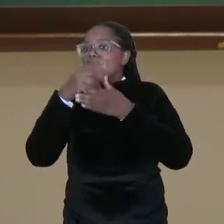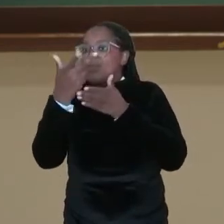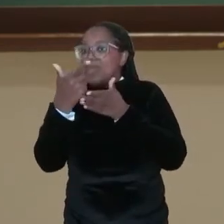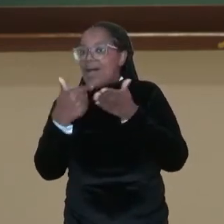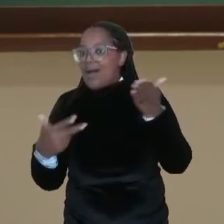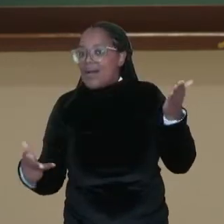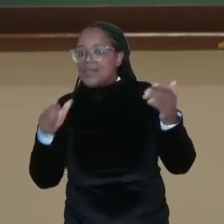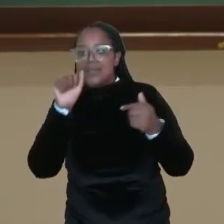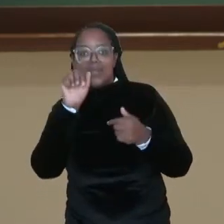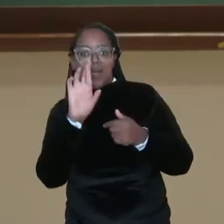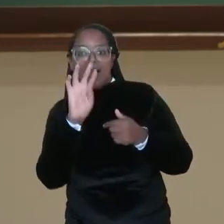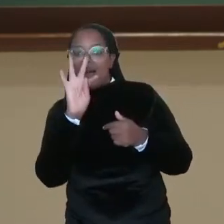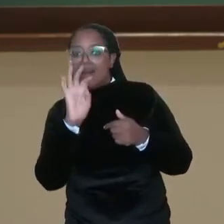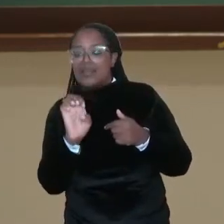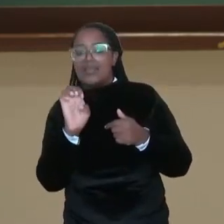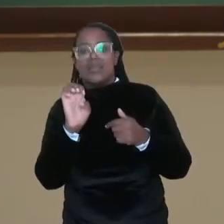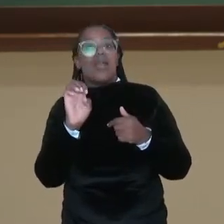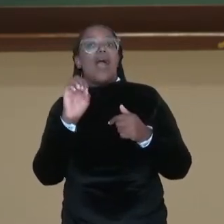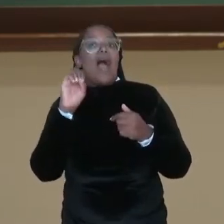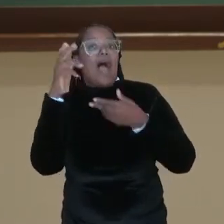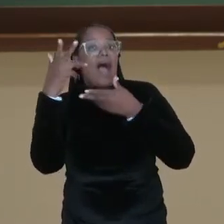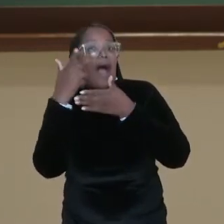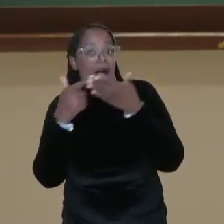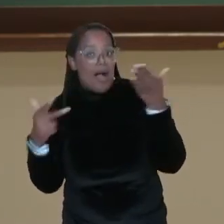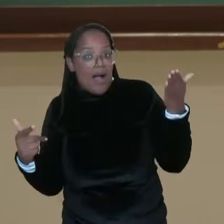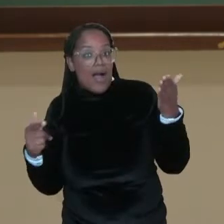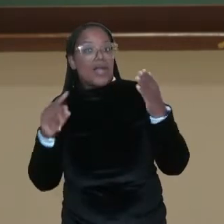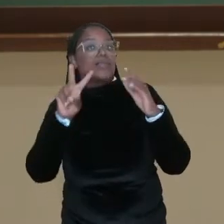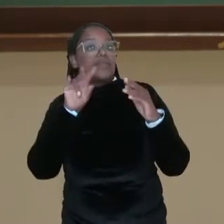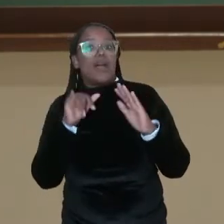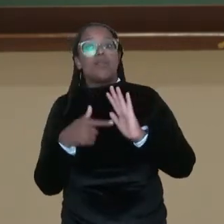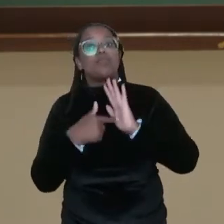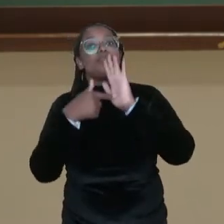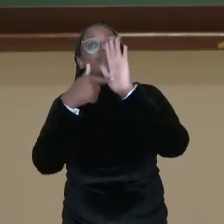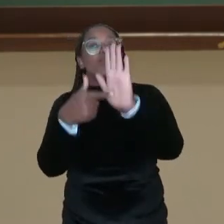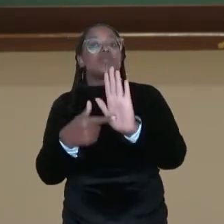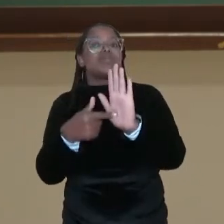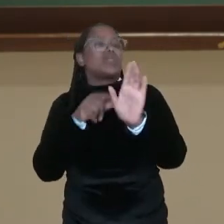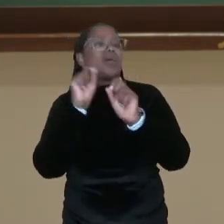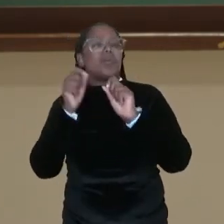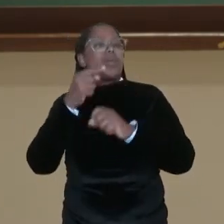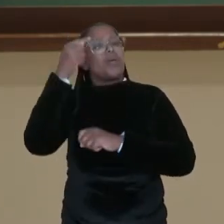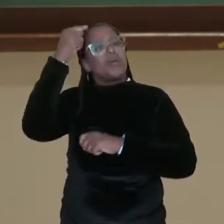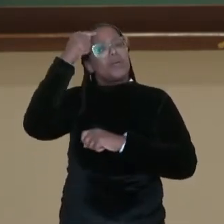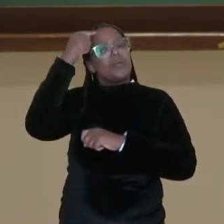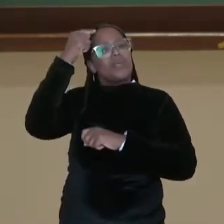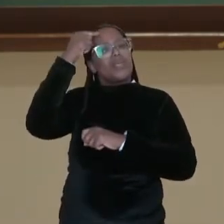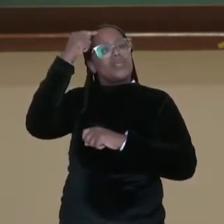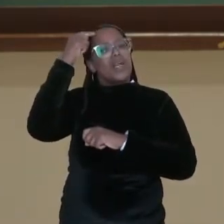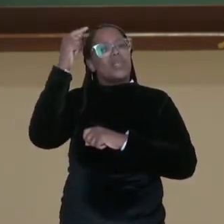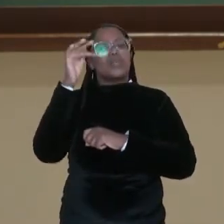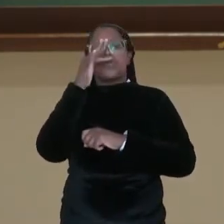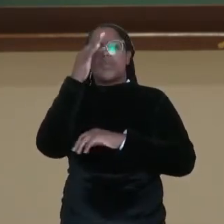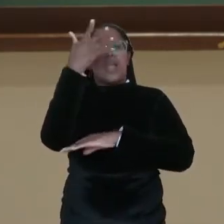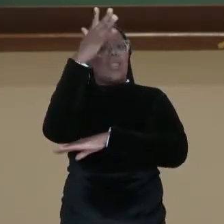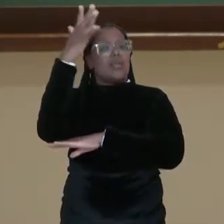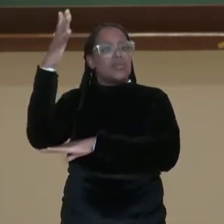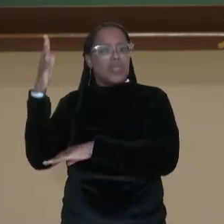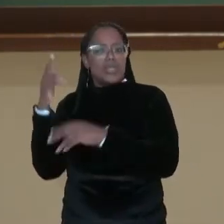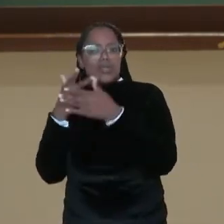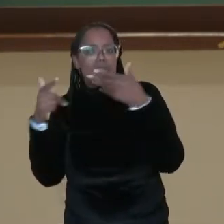que a arte vai nos proporcionar através da linguagem performática um pensar sobre a natureza das coisas,